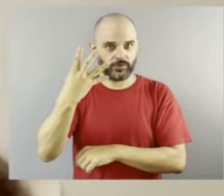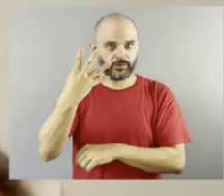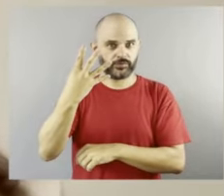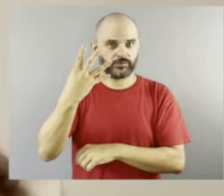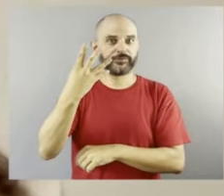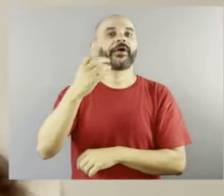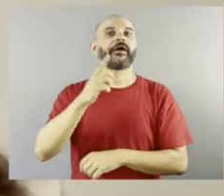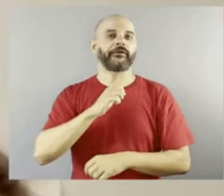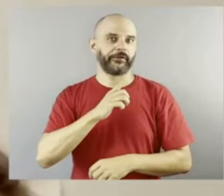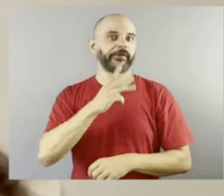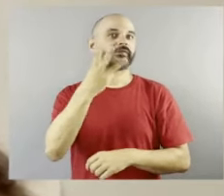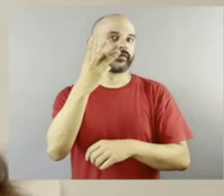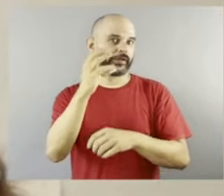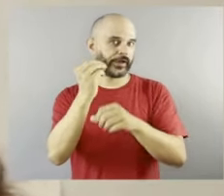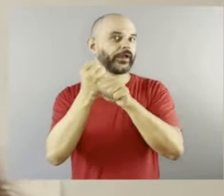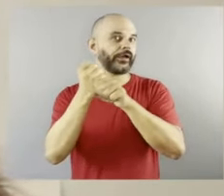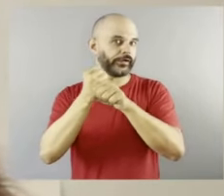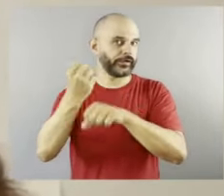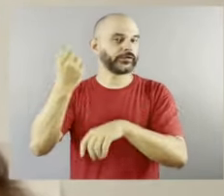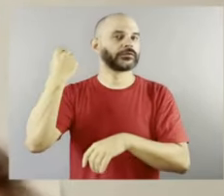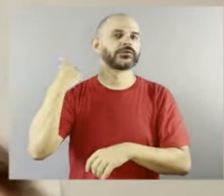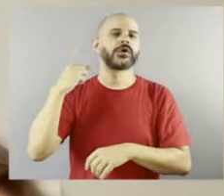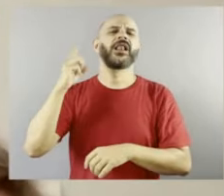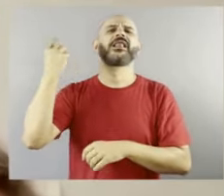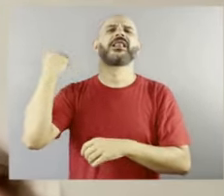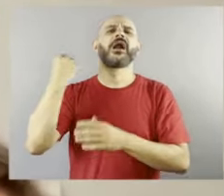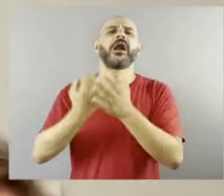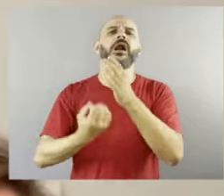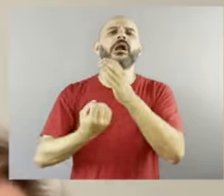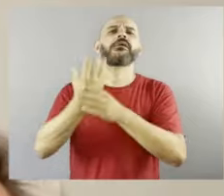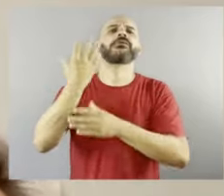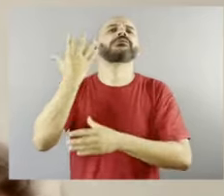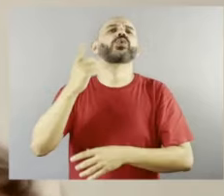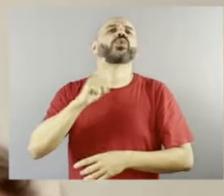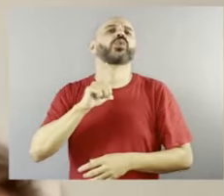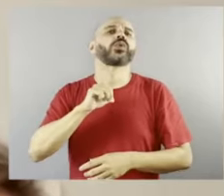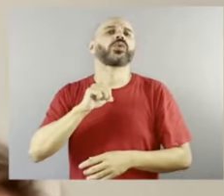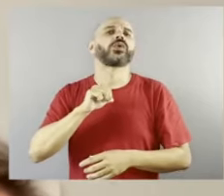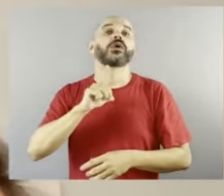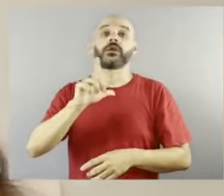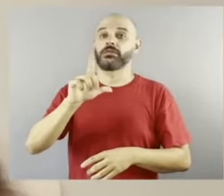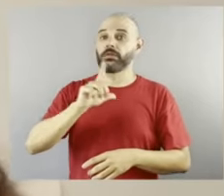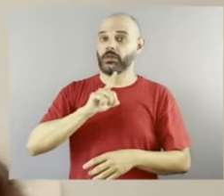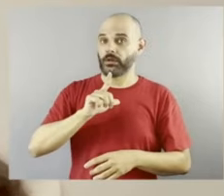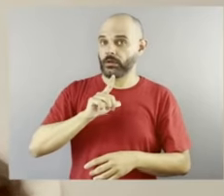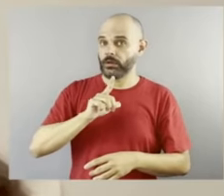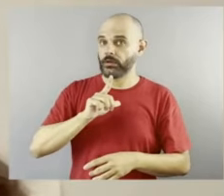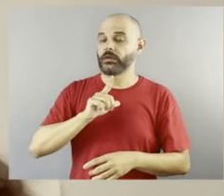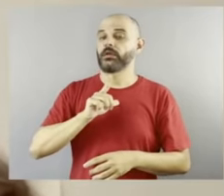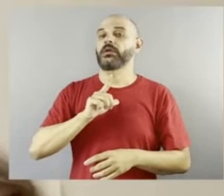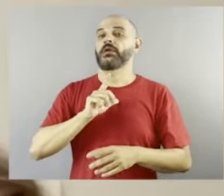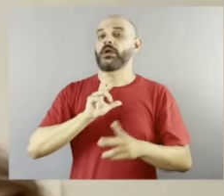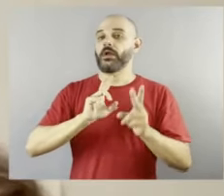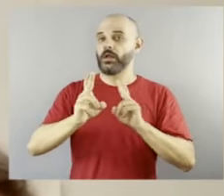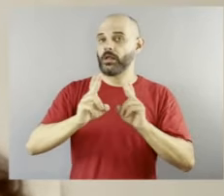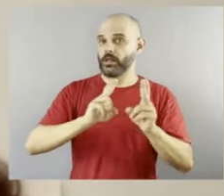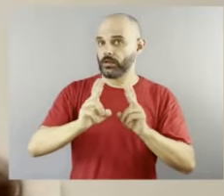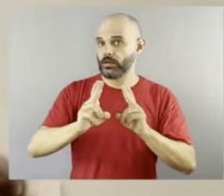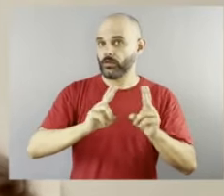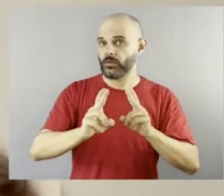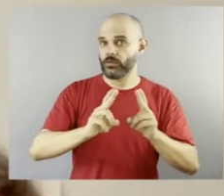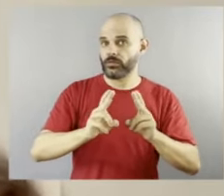são 30 anos, o que existia? Existia uma correlação muito grande entre